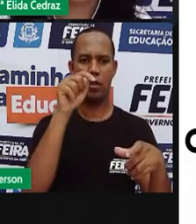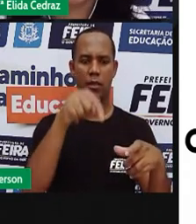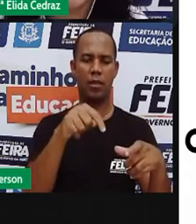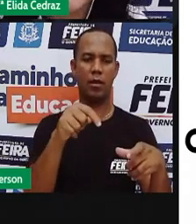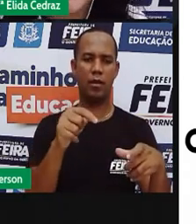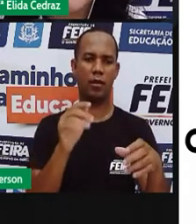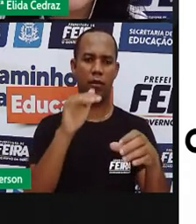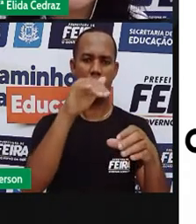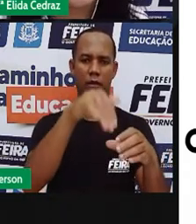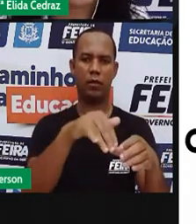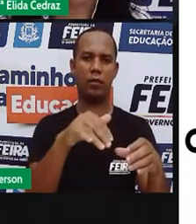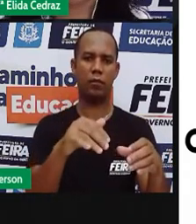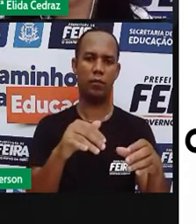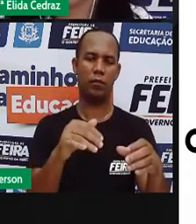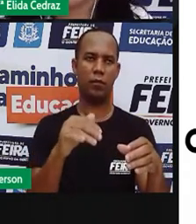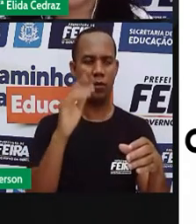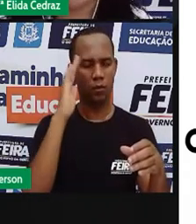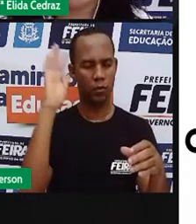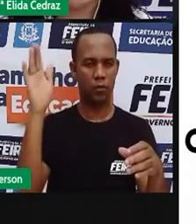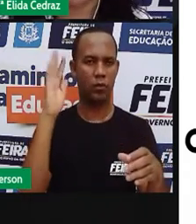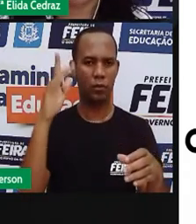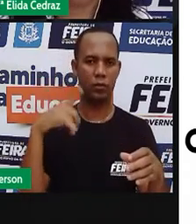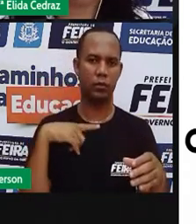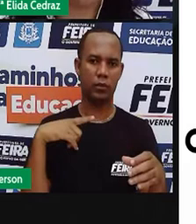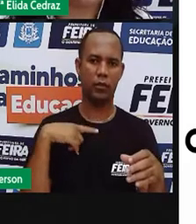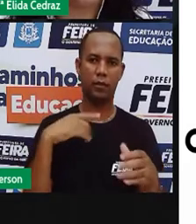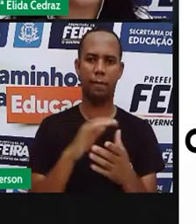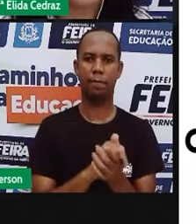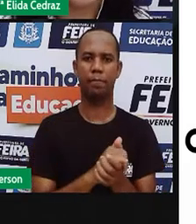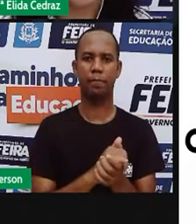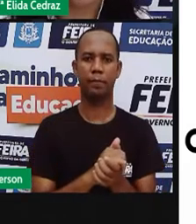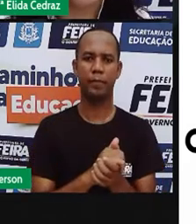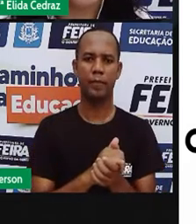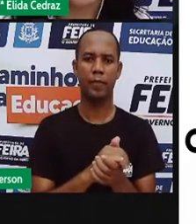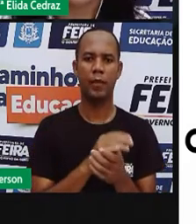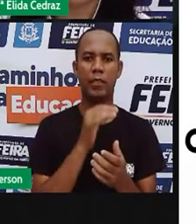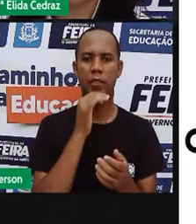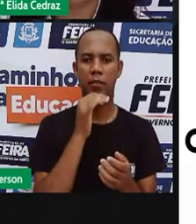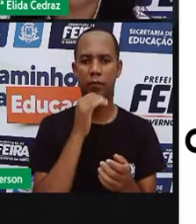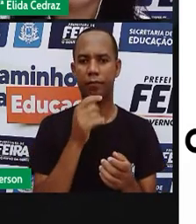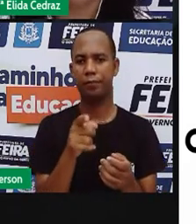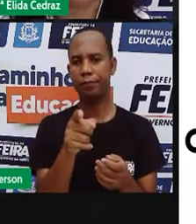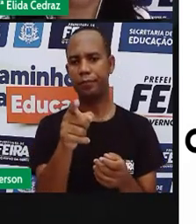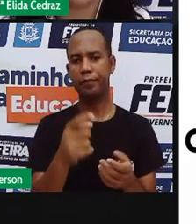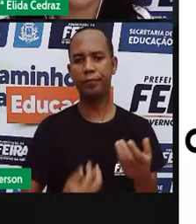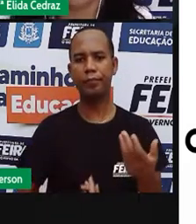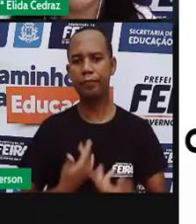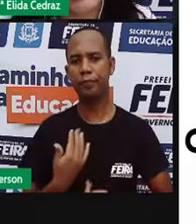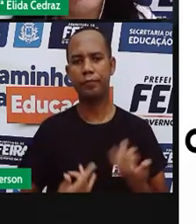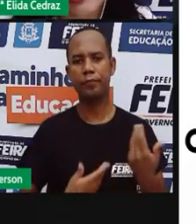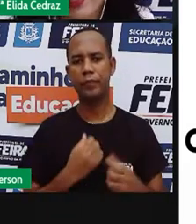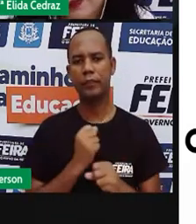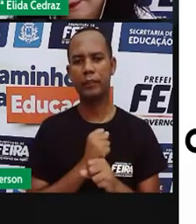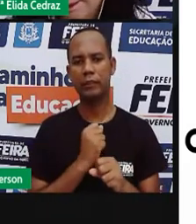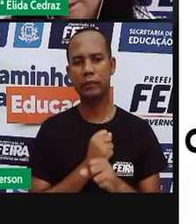Classificados poéticos, página 34 do Belo Horizonte, Miguelinho, 1990.